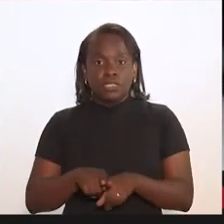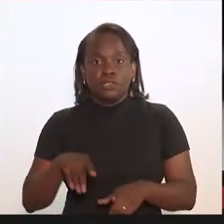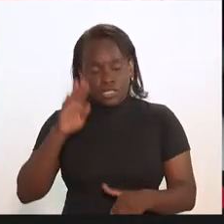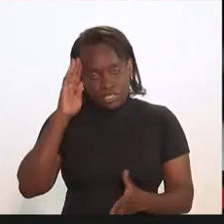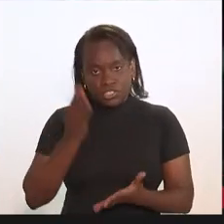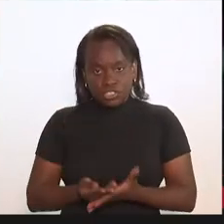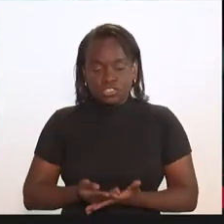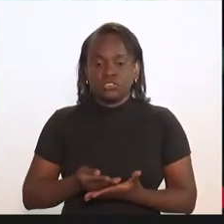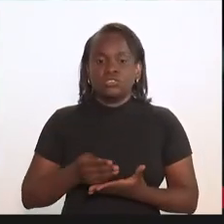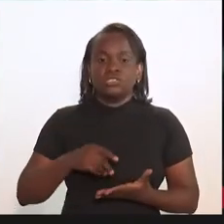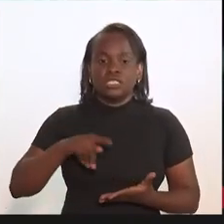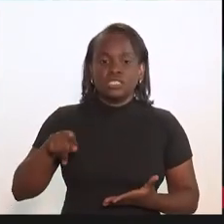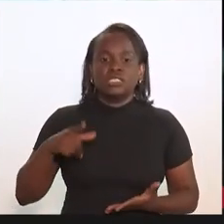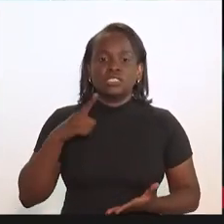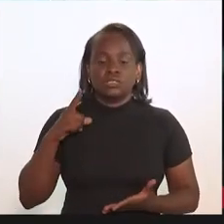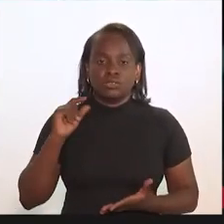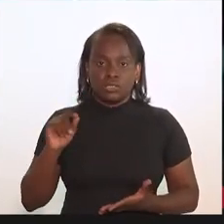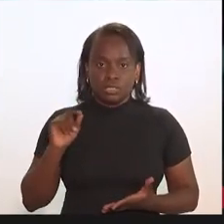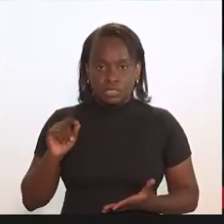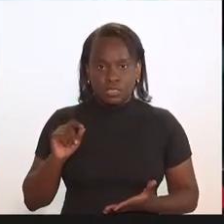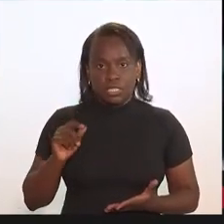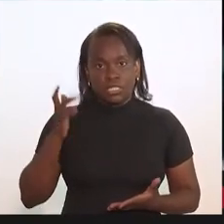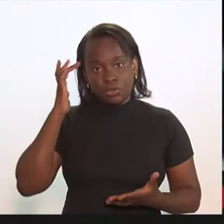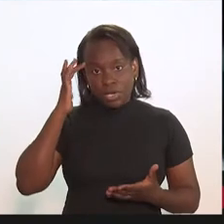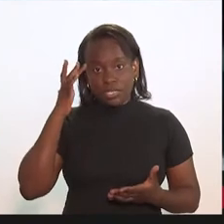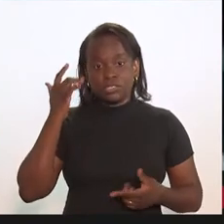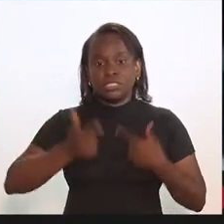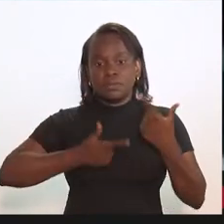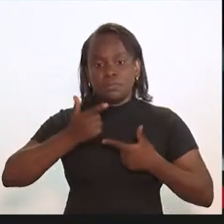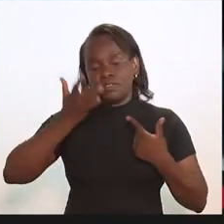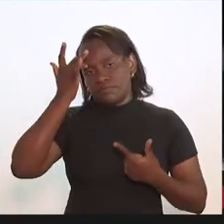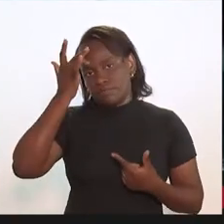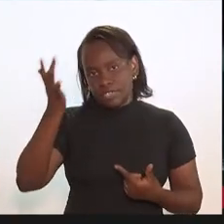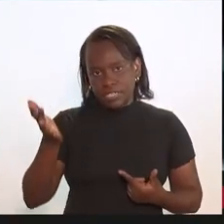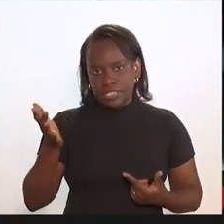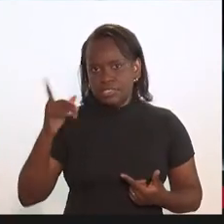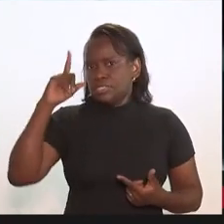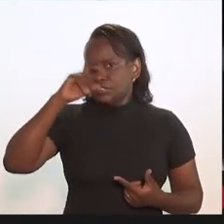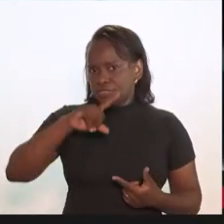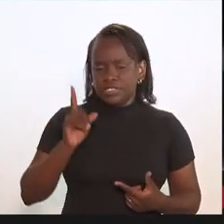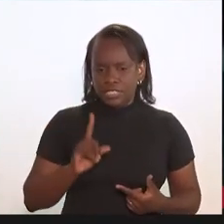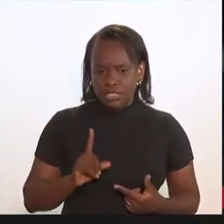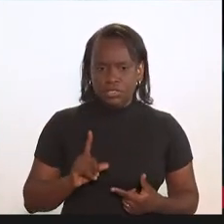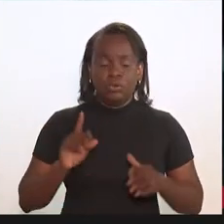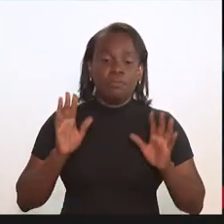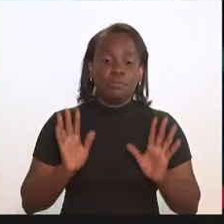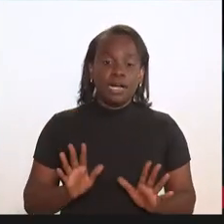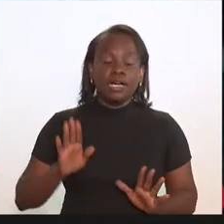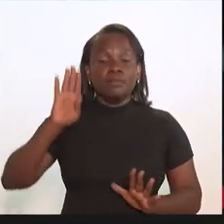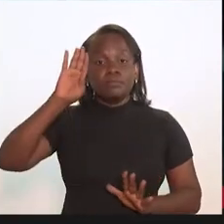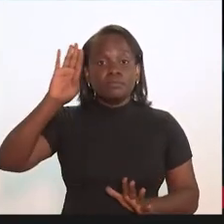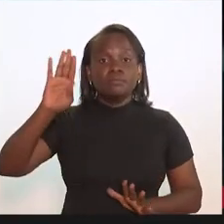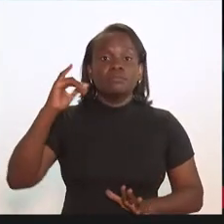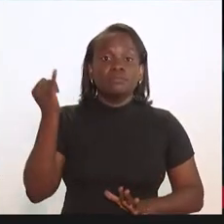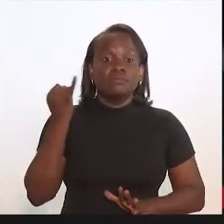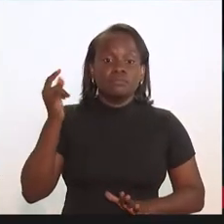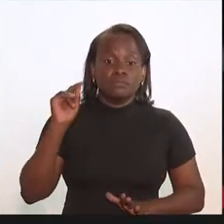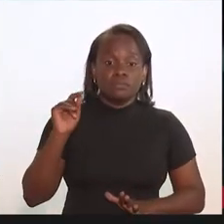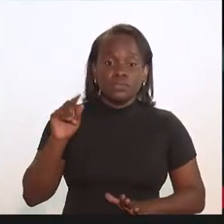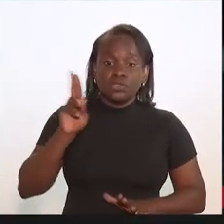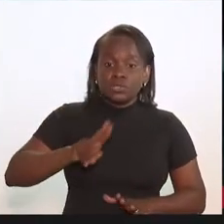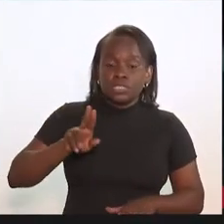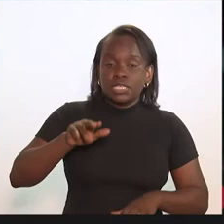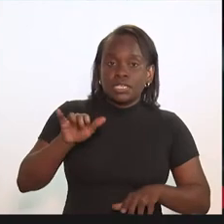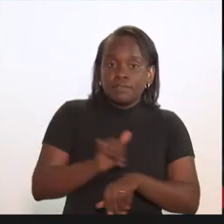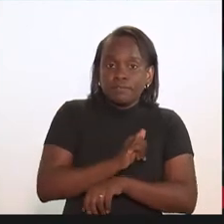E acredito, Célia, que a gente tem que... Eu acho que o trabalho é fácil, não é tão árduo assim. Acho que o mais importante é gente